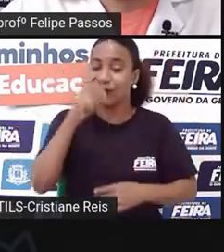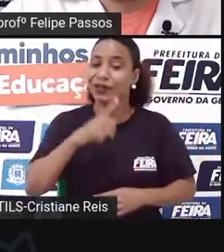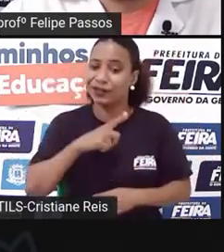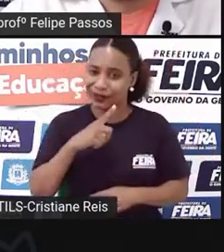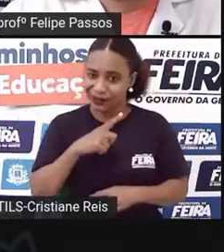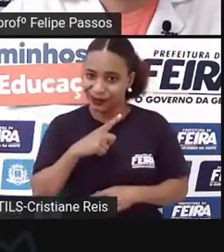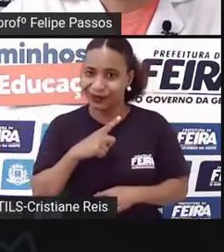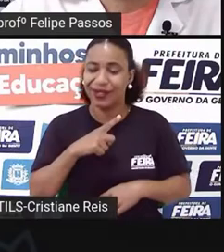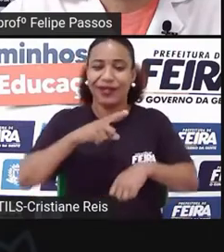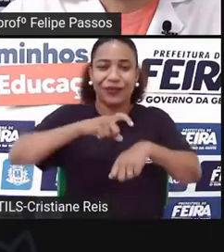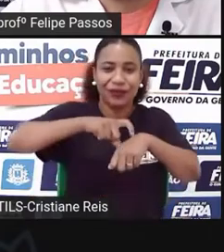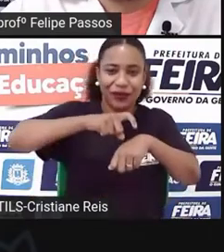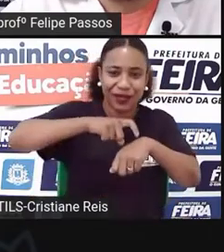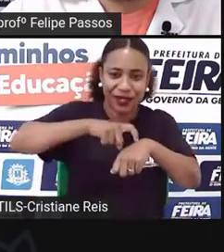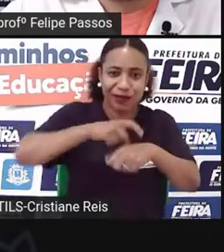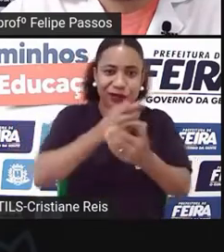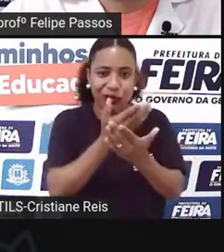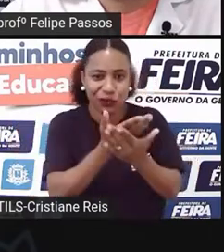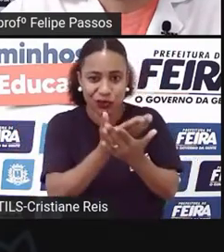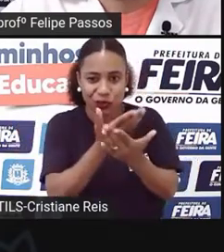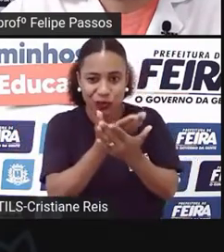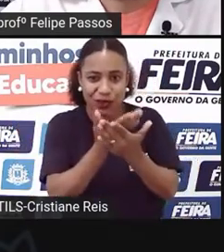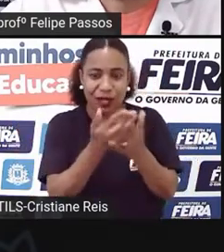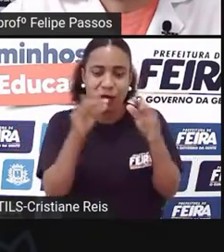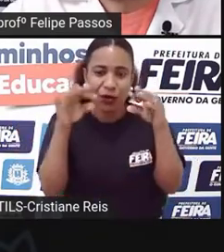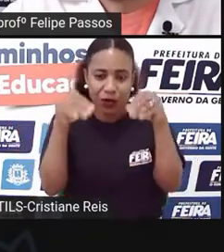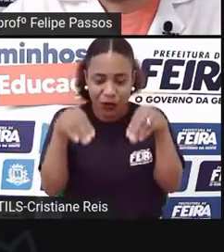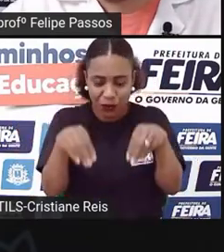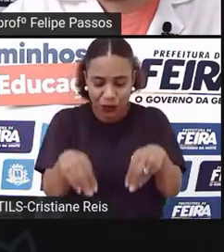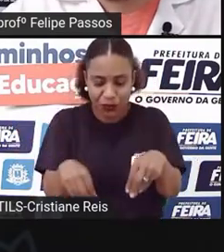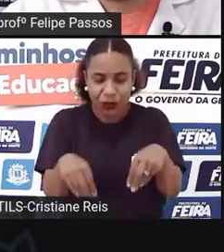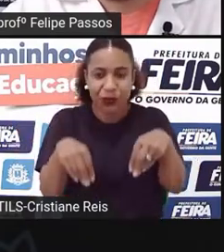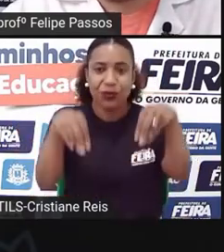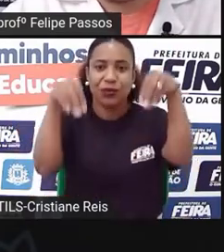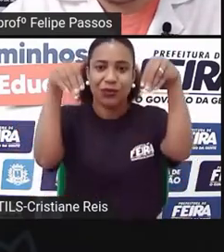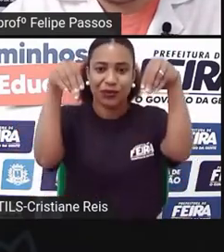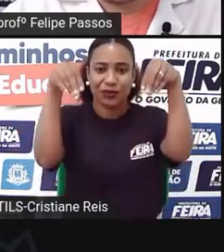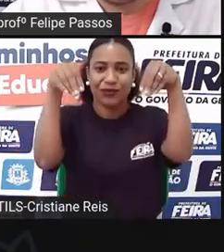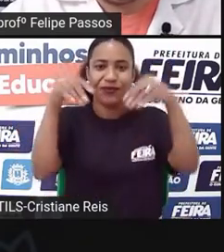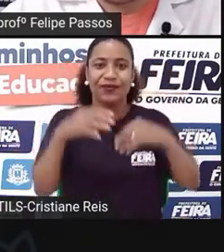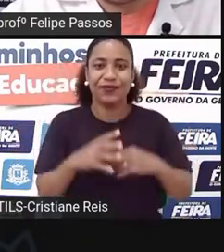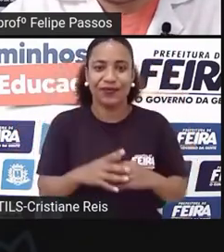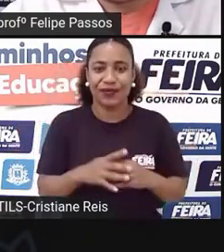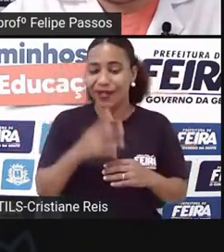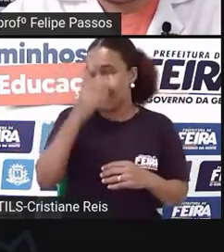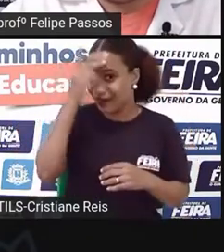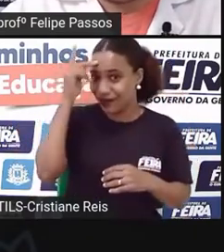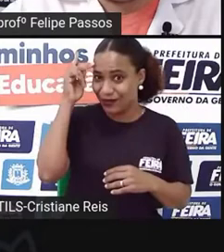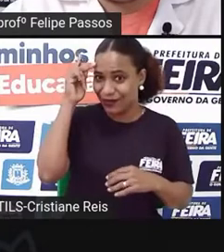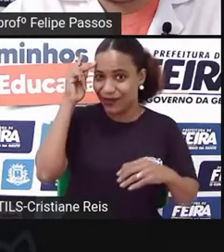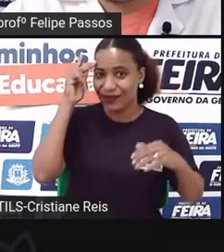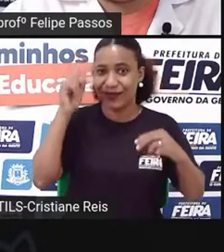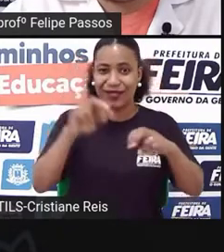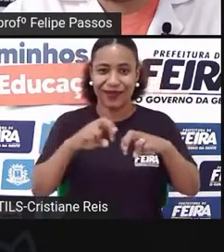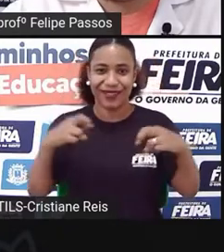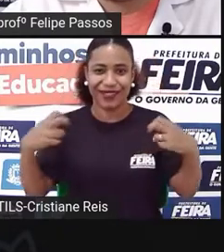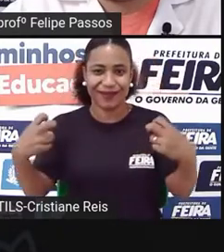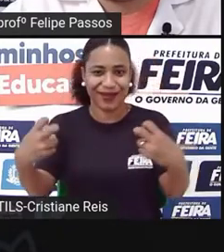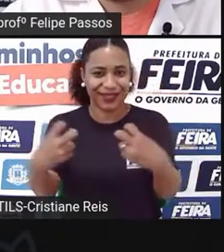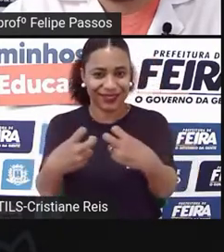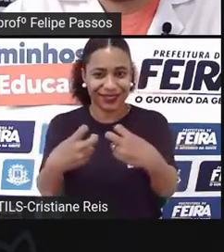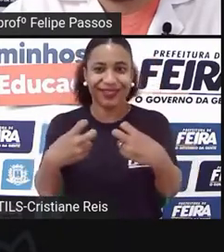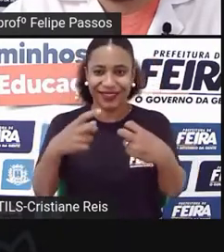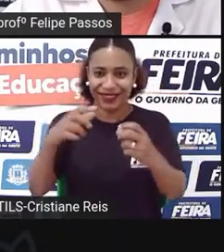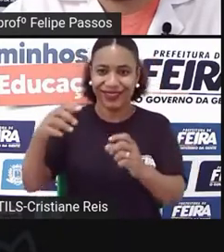um tempo, você tem que estudar para poder fazer isso. Os Lambi-Lambis, eles ficavam na praça, nas suas banquinhas e eles